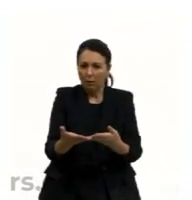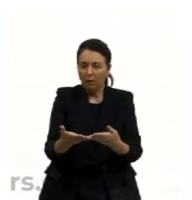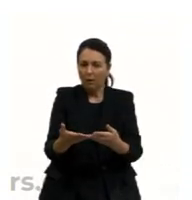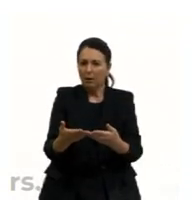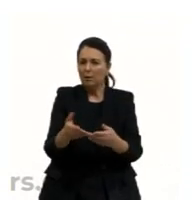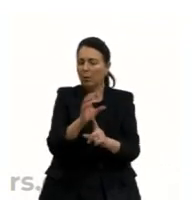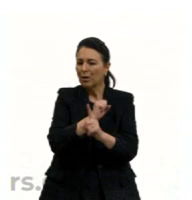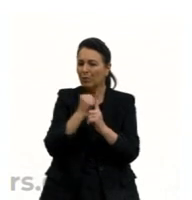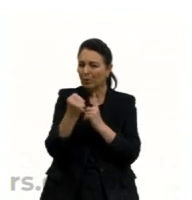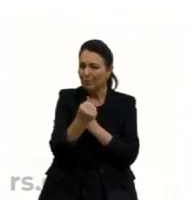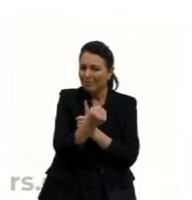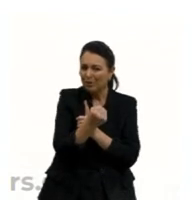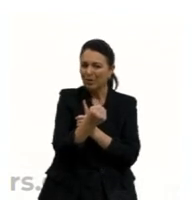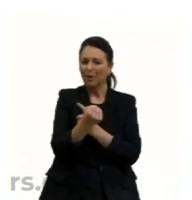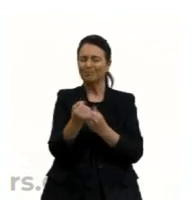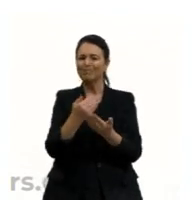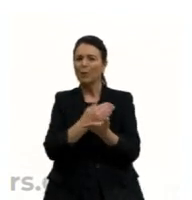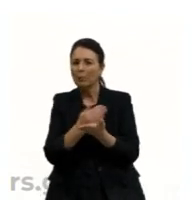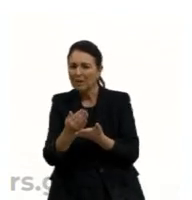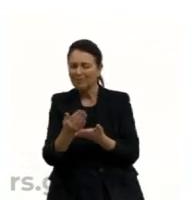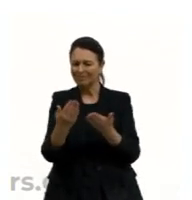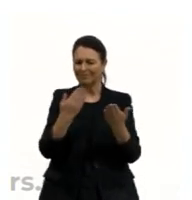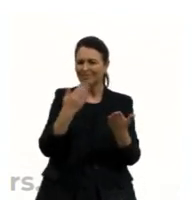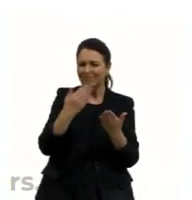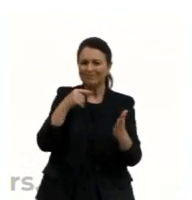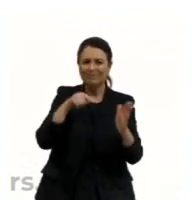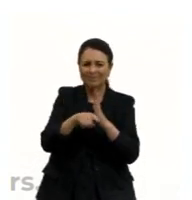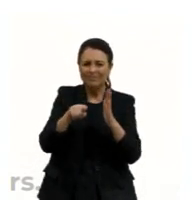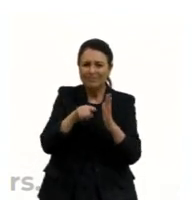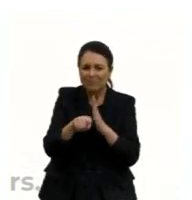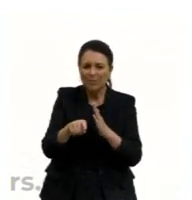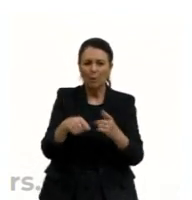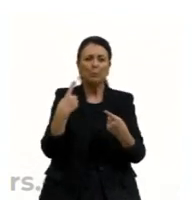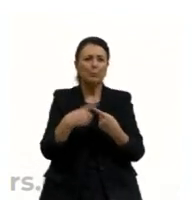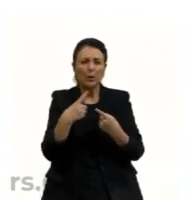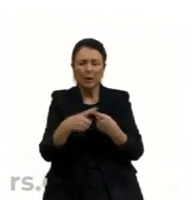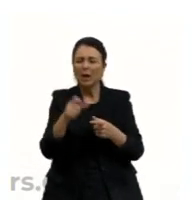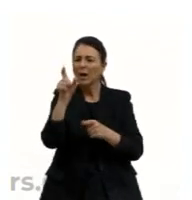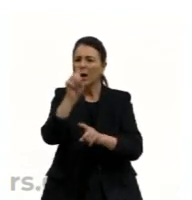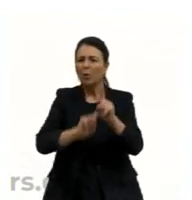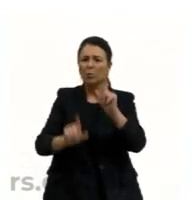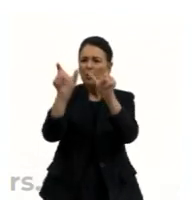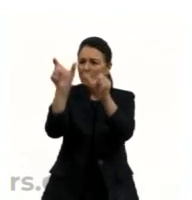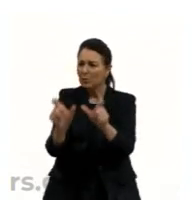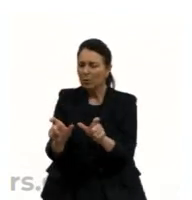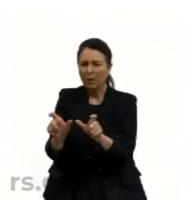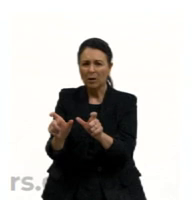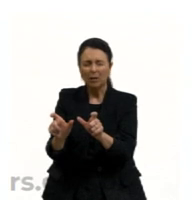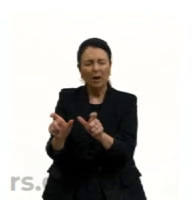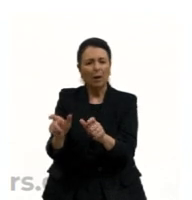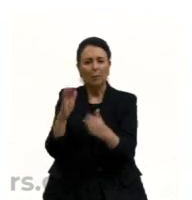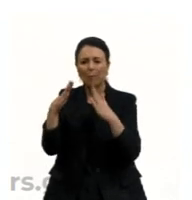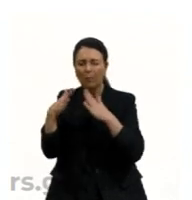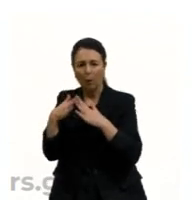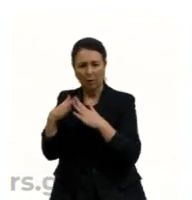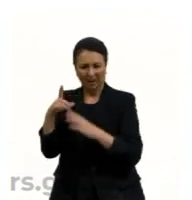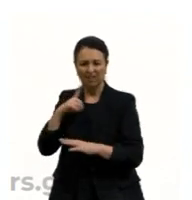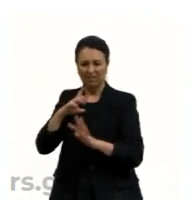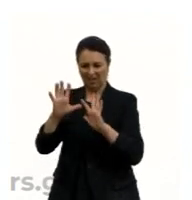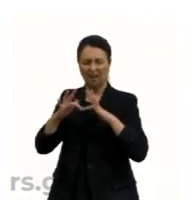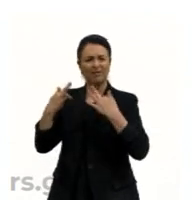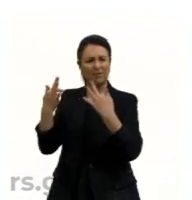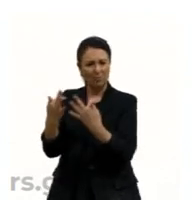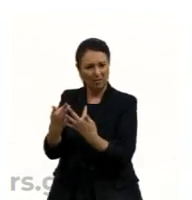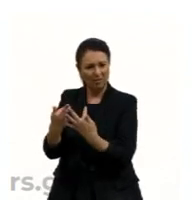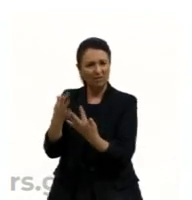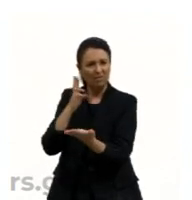fazer nisso? Vai perguntar e também questionar de onde vêm essas pessoas, por que eles estão na rua. Essas pessoas têm família, sempre